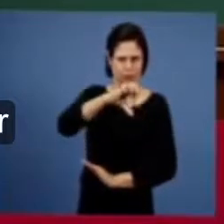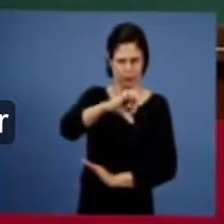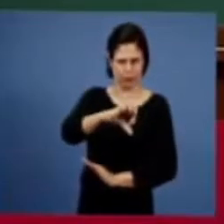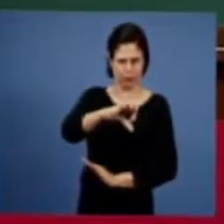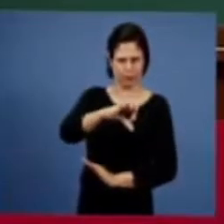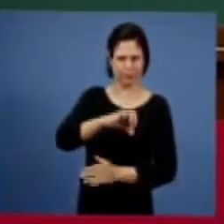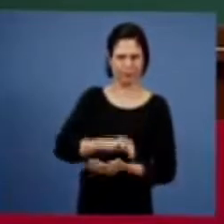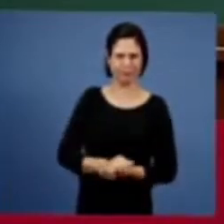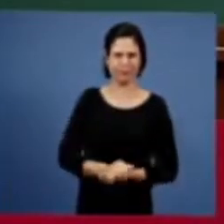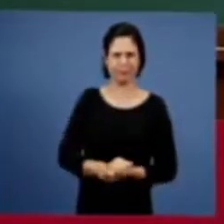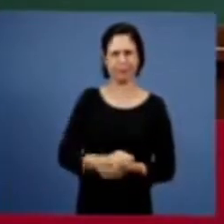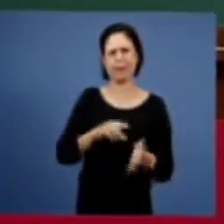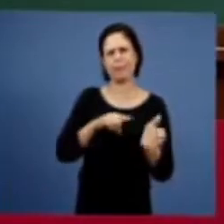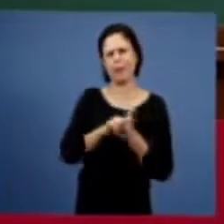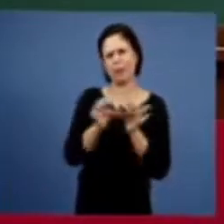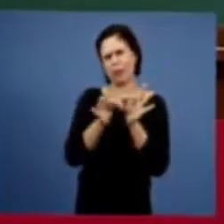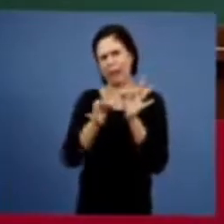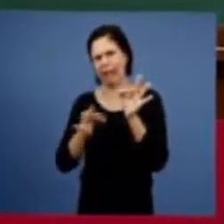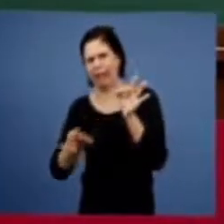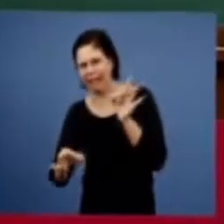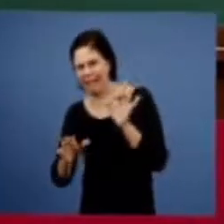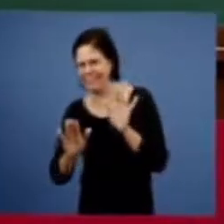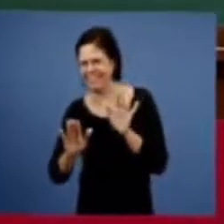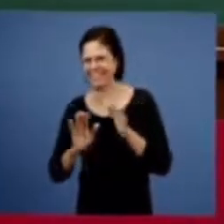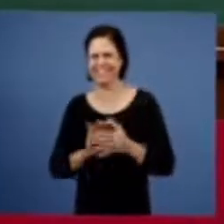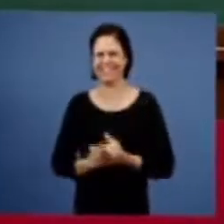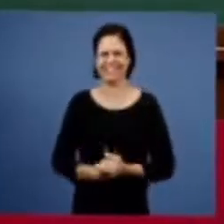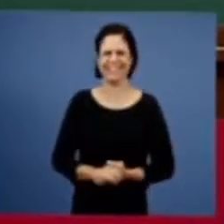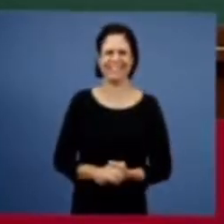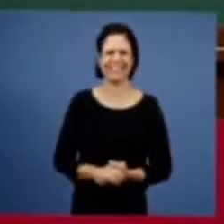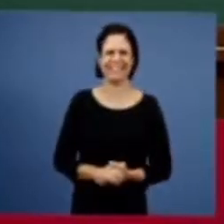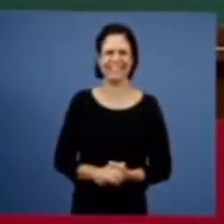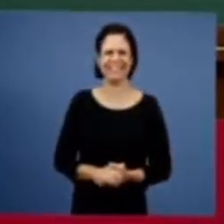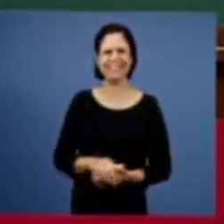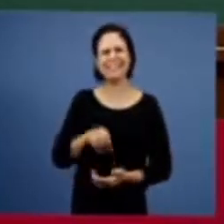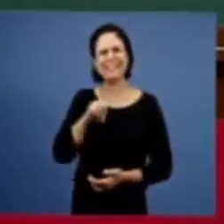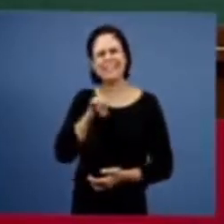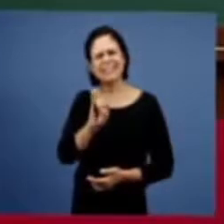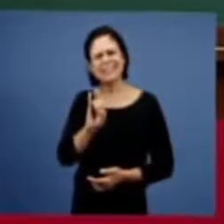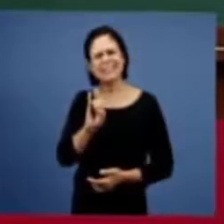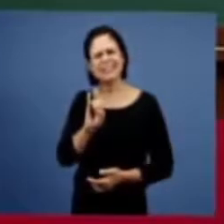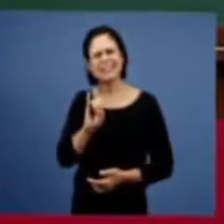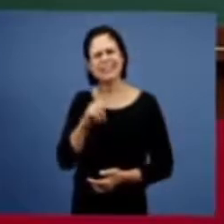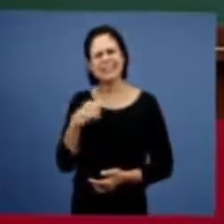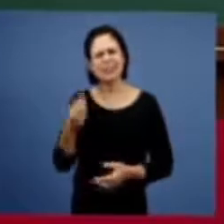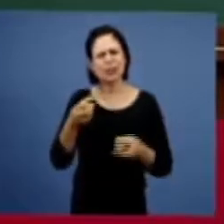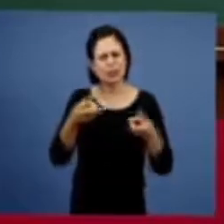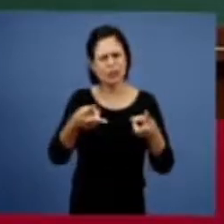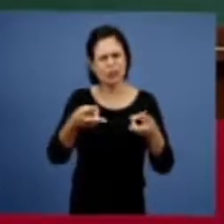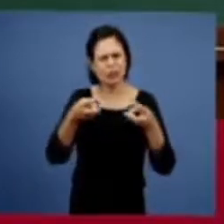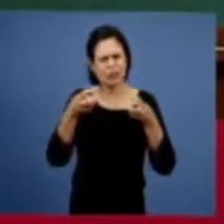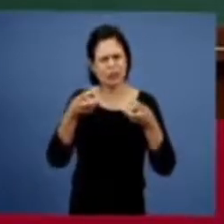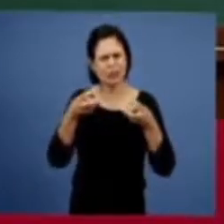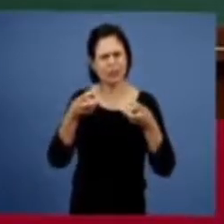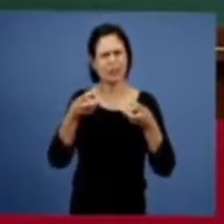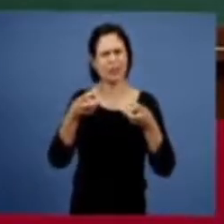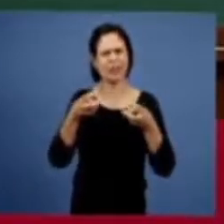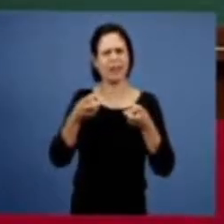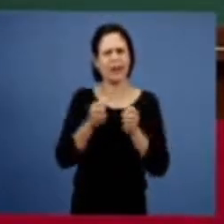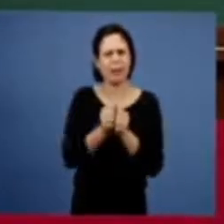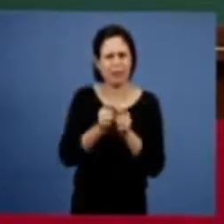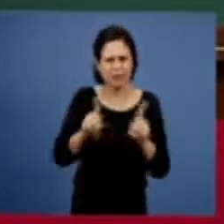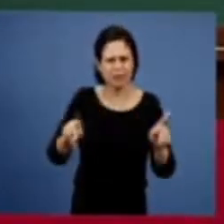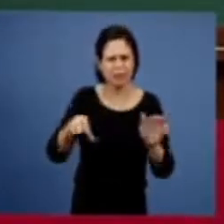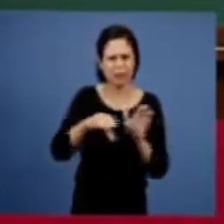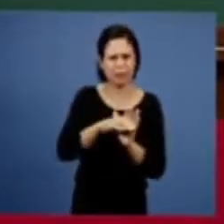e ela é uma pergunta mais longa ela diz o seguinte se levarmos em conta, o verso 5 do capítulo 2 do livro de Apocalipse